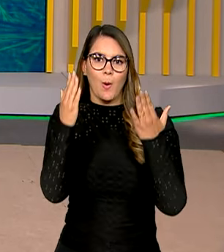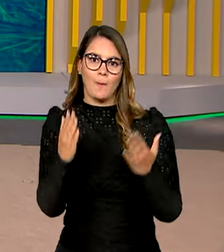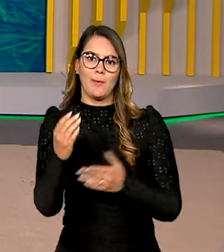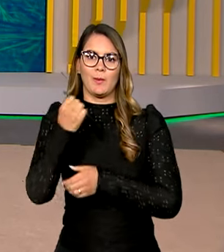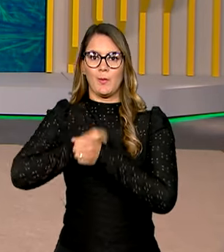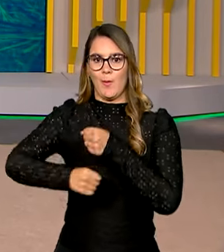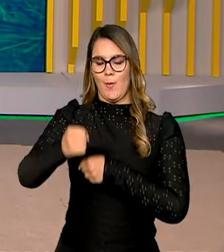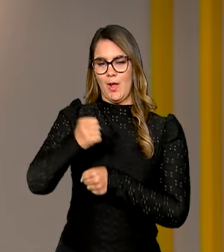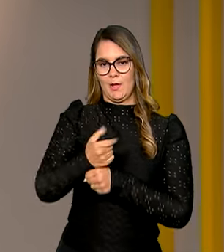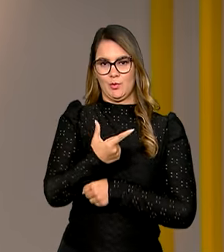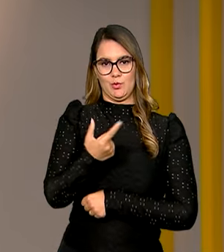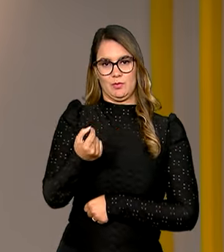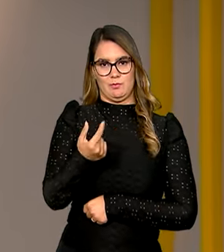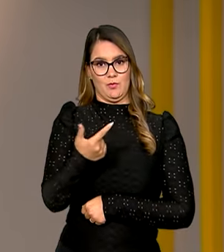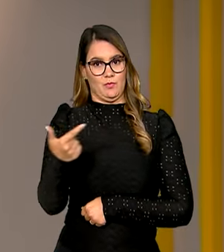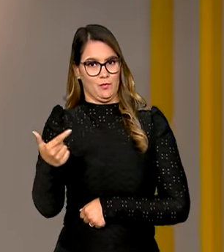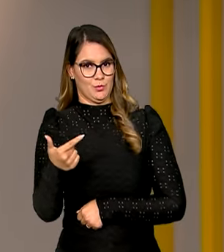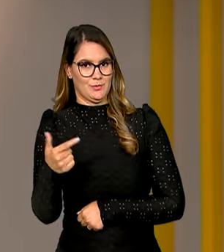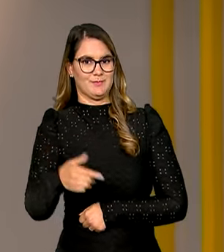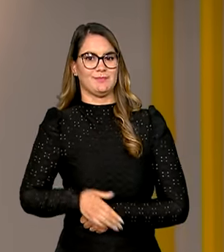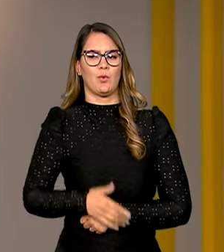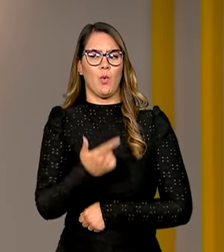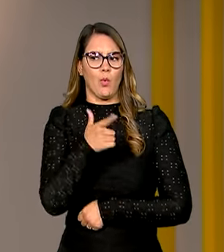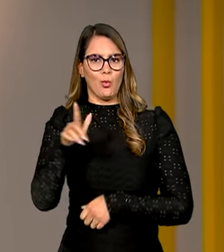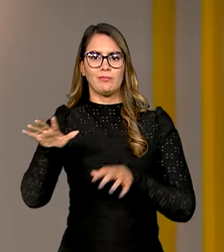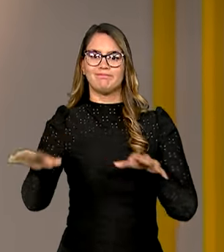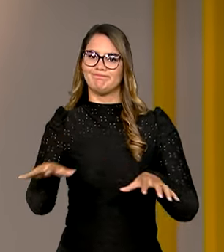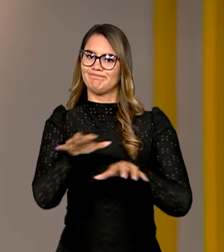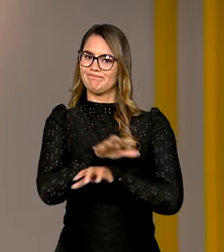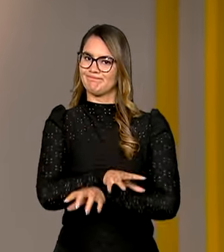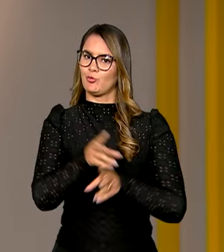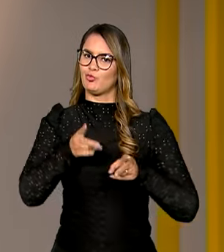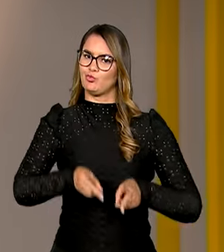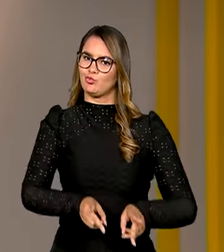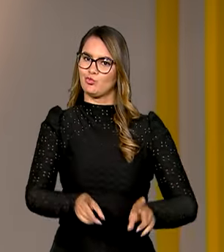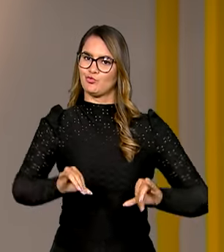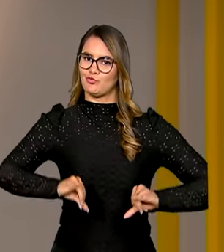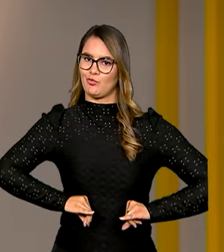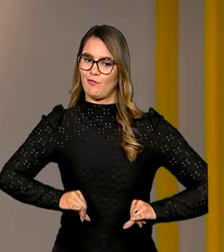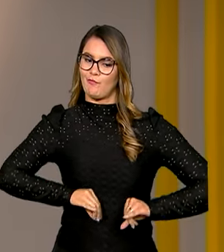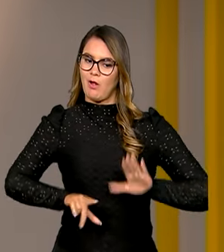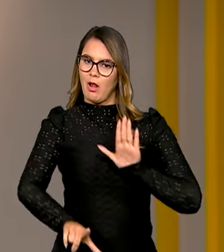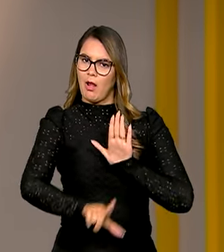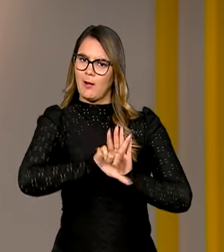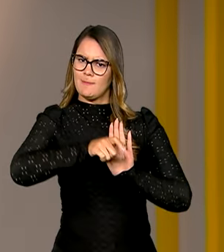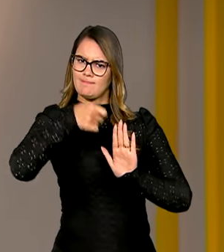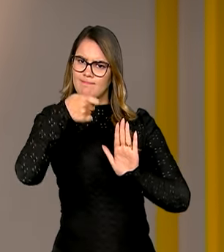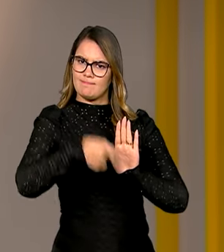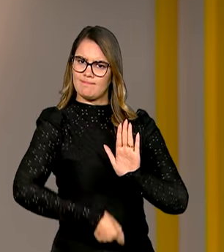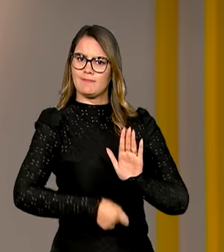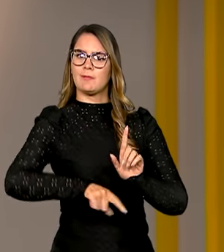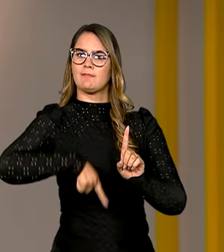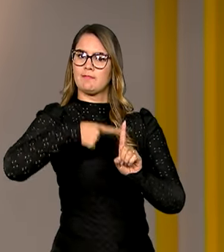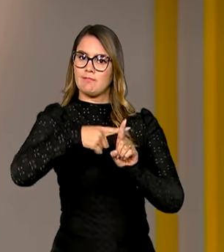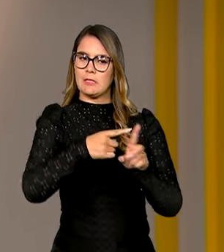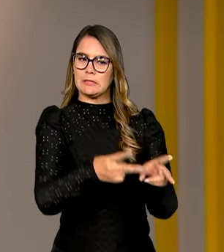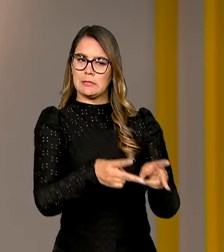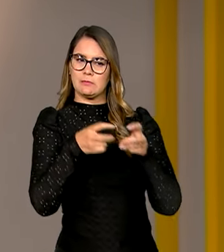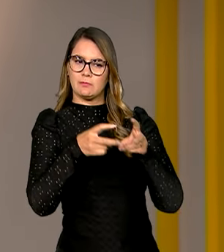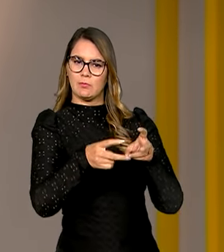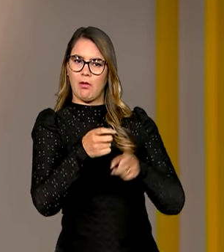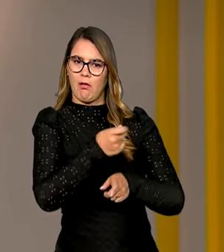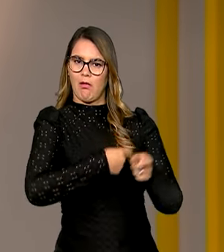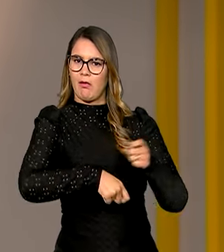2022. Mas outros biomas ainda sofrem com a falta de leis mais rígidas e a exploração econômica